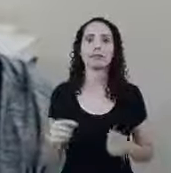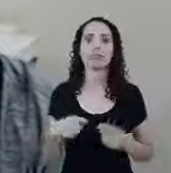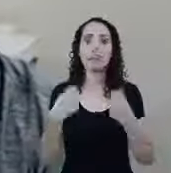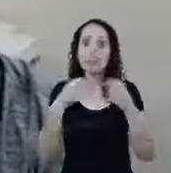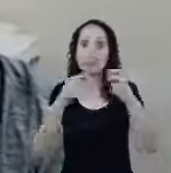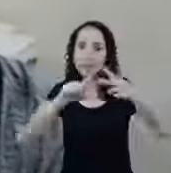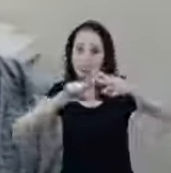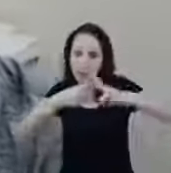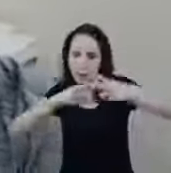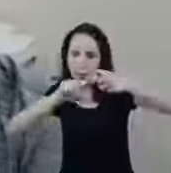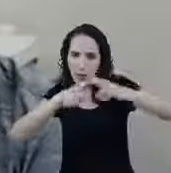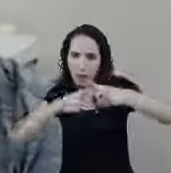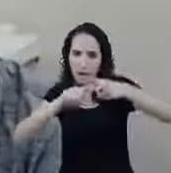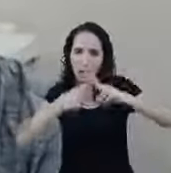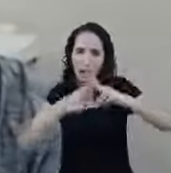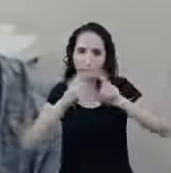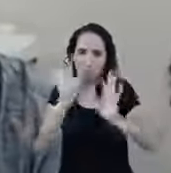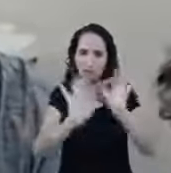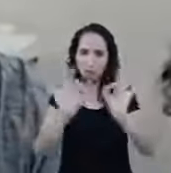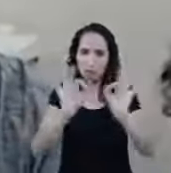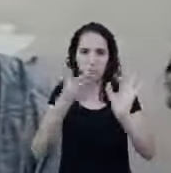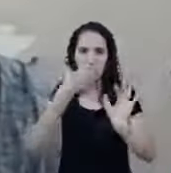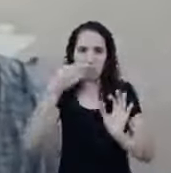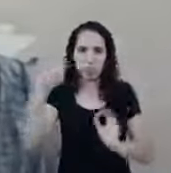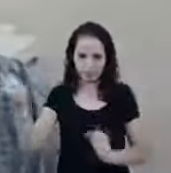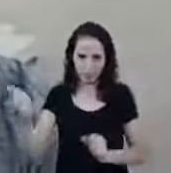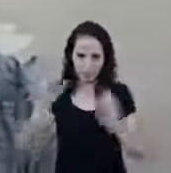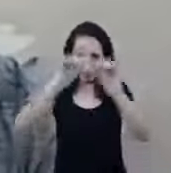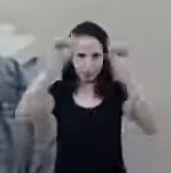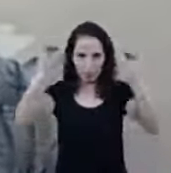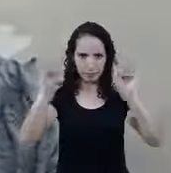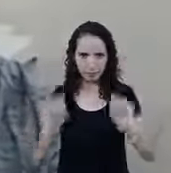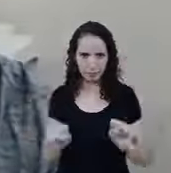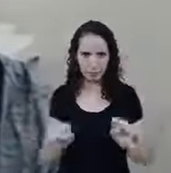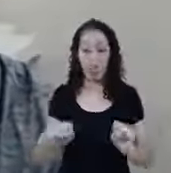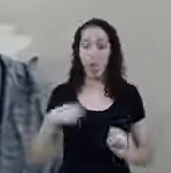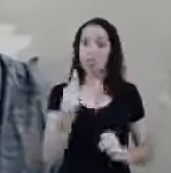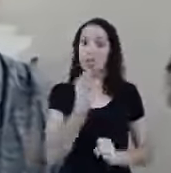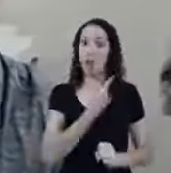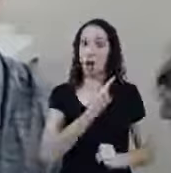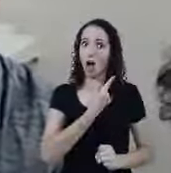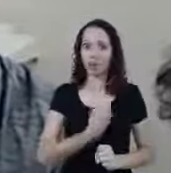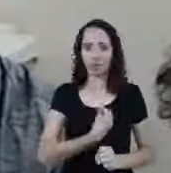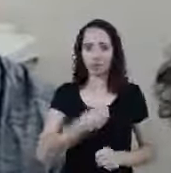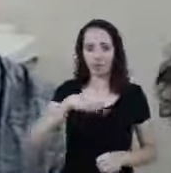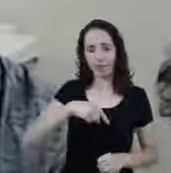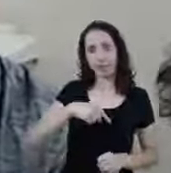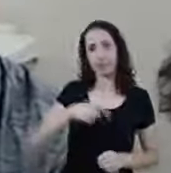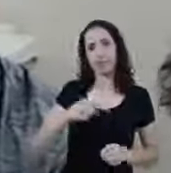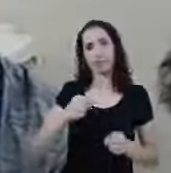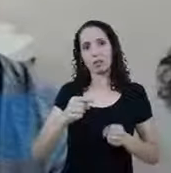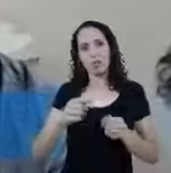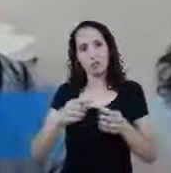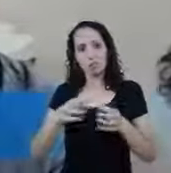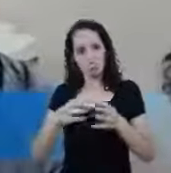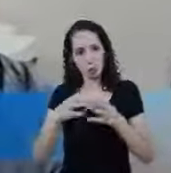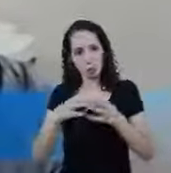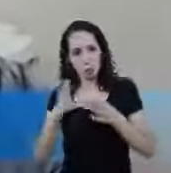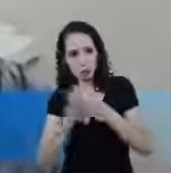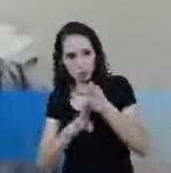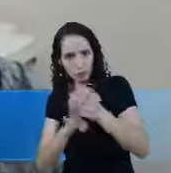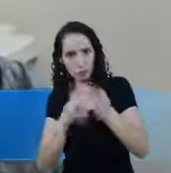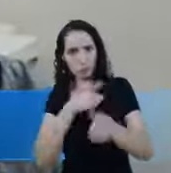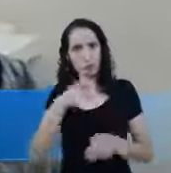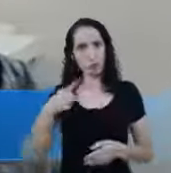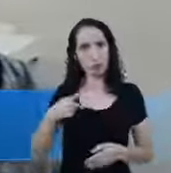todo o ajuste desse aparato Então nós estamos aqui para poder servir vocês Como Conselho de Pastores em Ribeirão Preto Você que nos